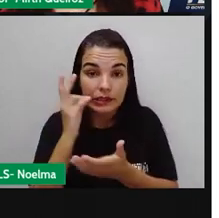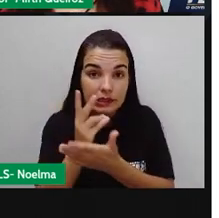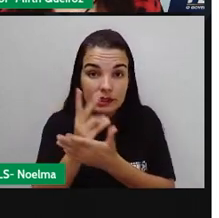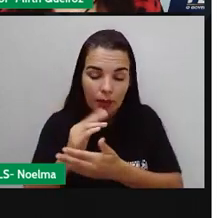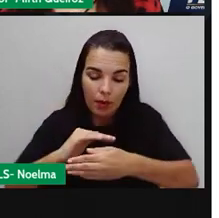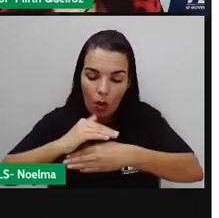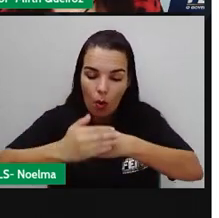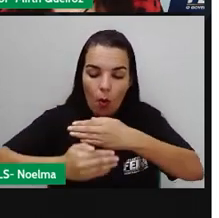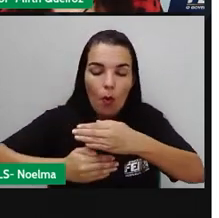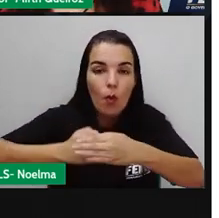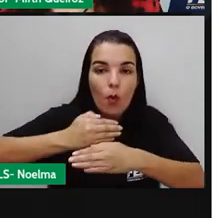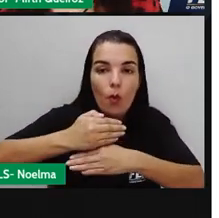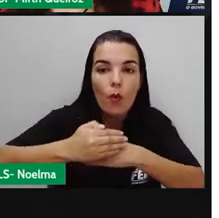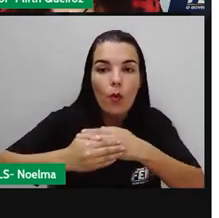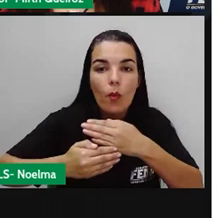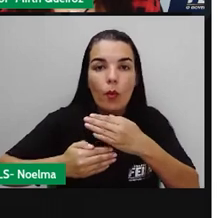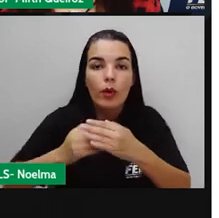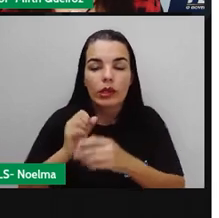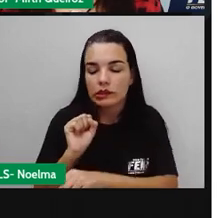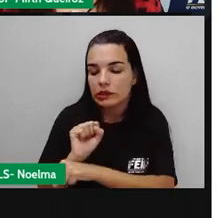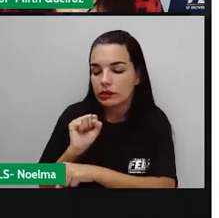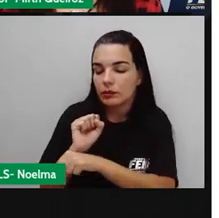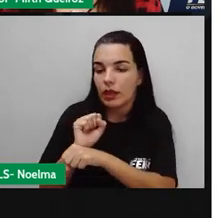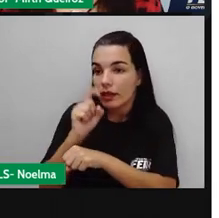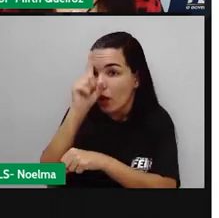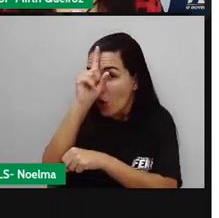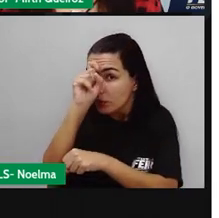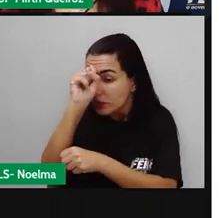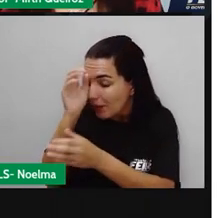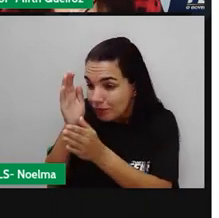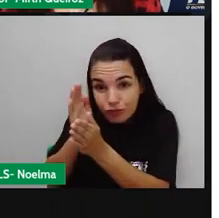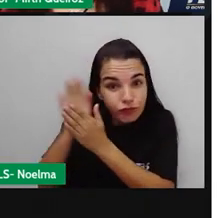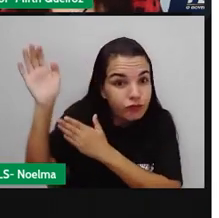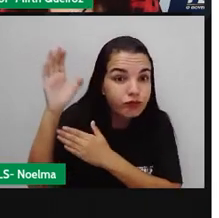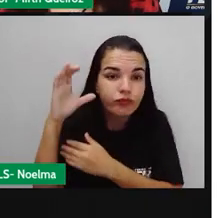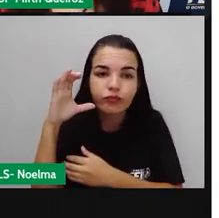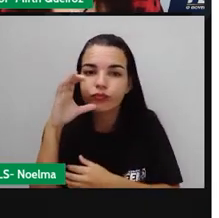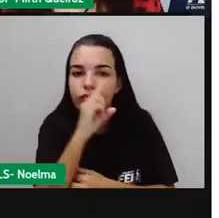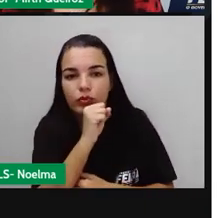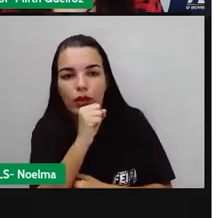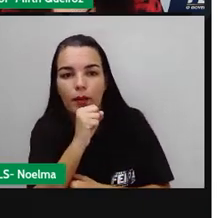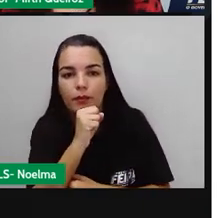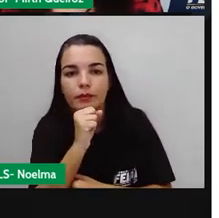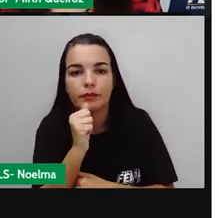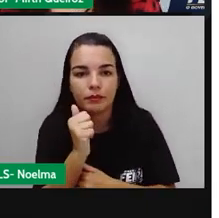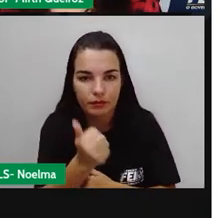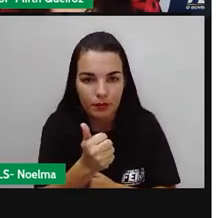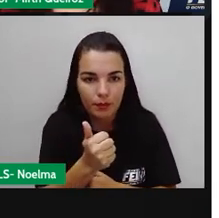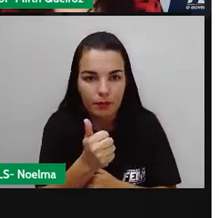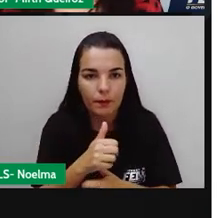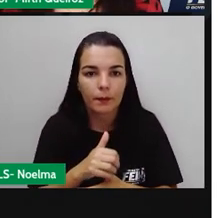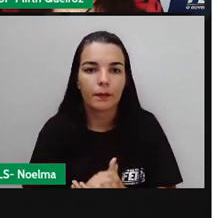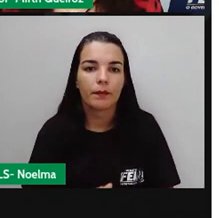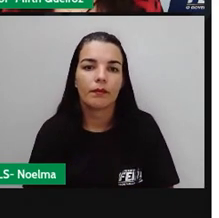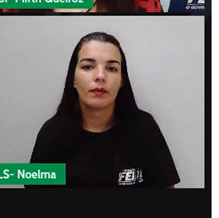essa queimadura com um pano limpo e espere aí o atendimento médico, né? Do hospital.